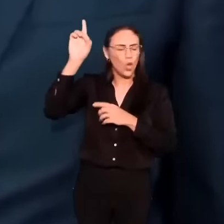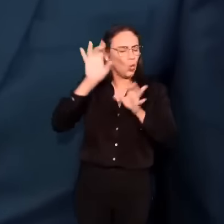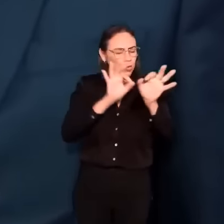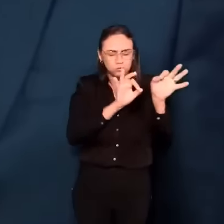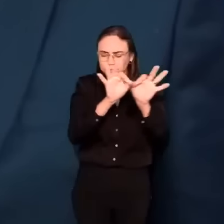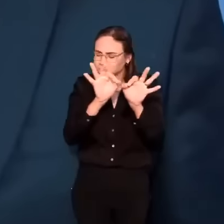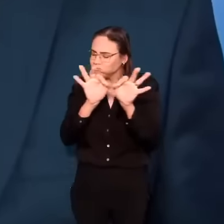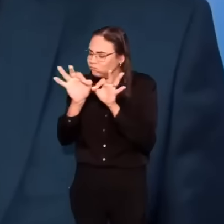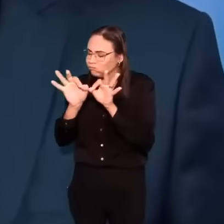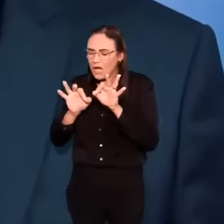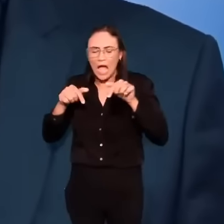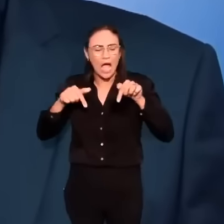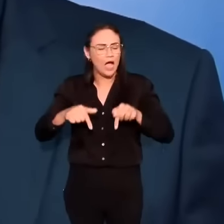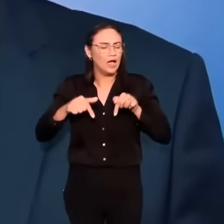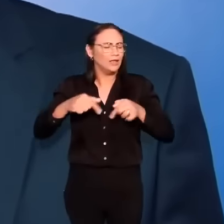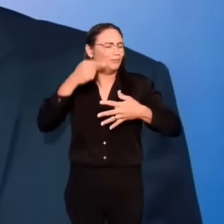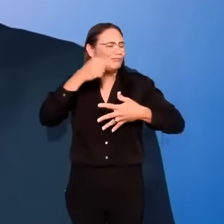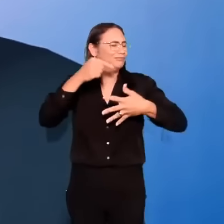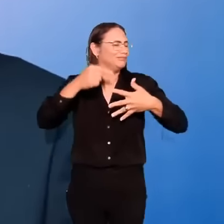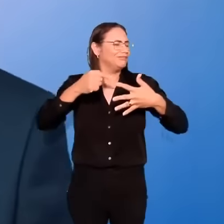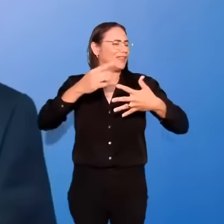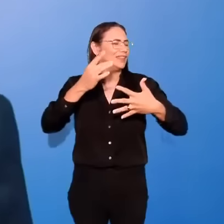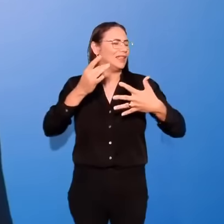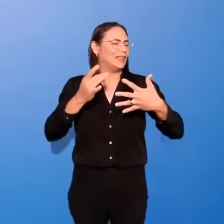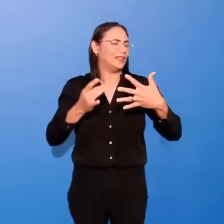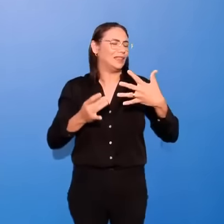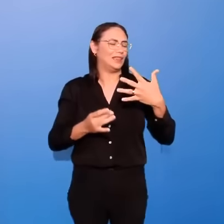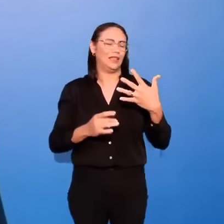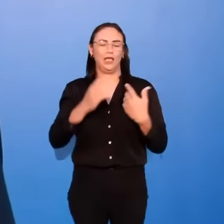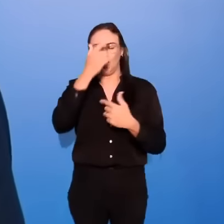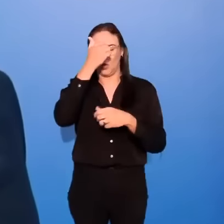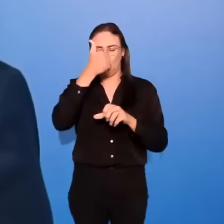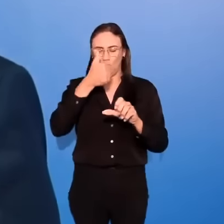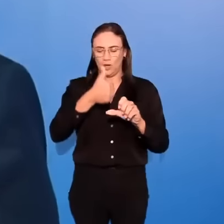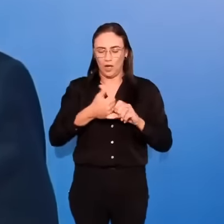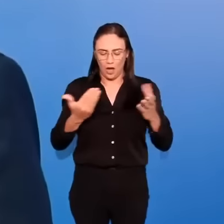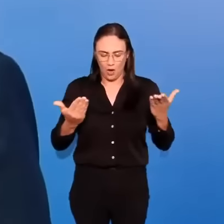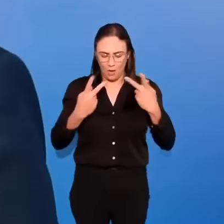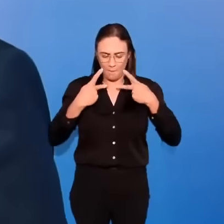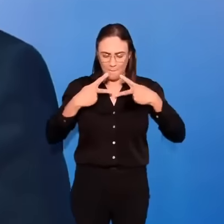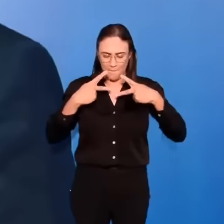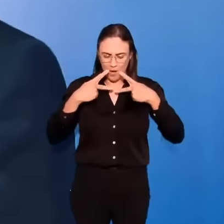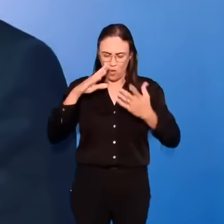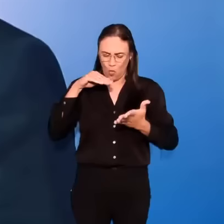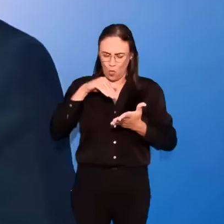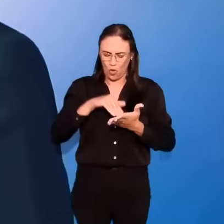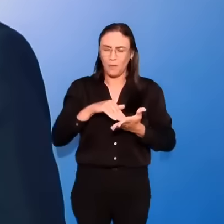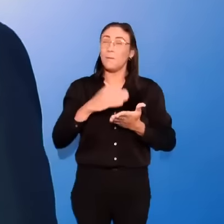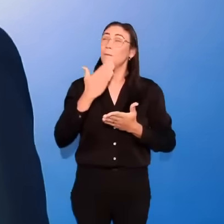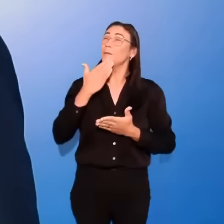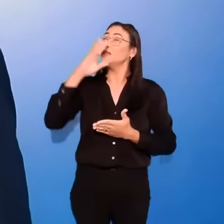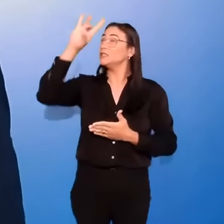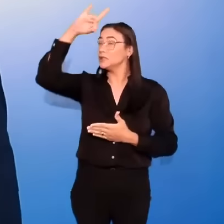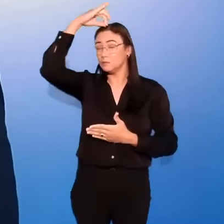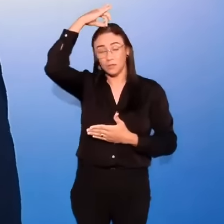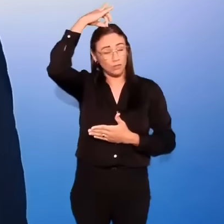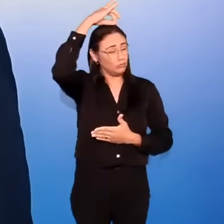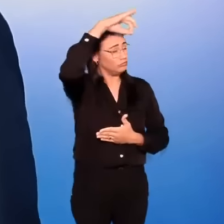evento. E agora, Deus, nessa última mensagem, eu quero te pedir, Deus, que Tu ilumine a mente do Teu servo, pelo Teu Espírito.